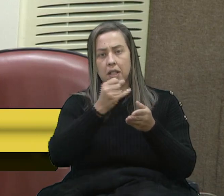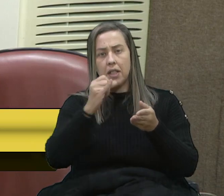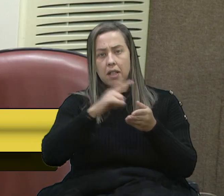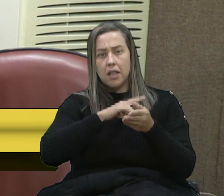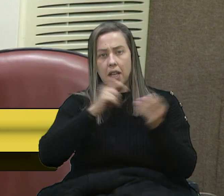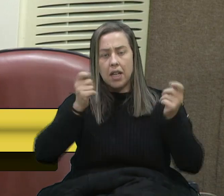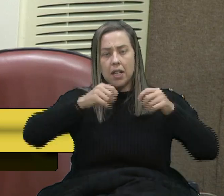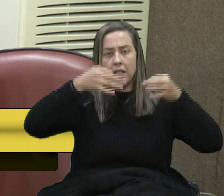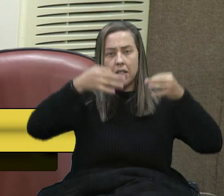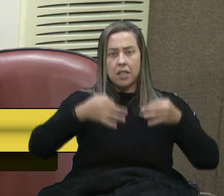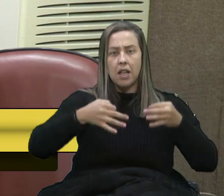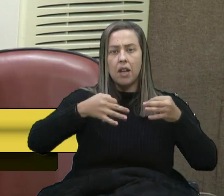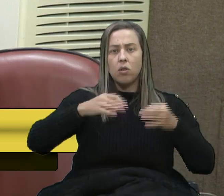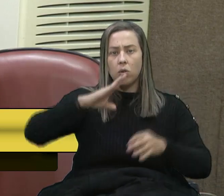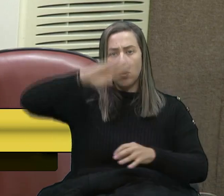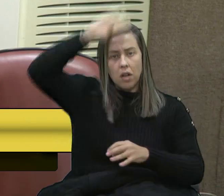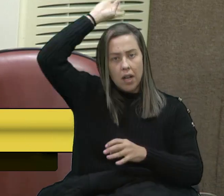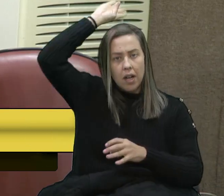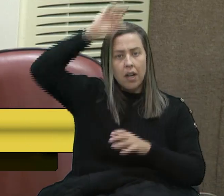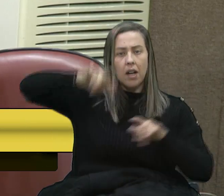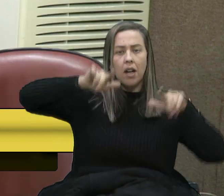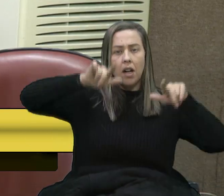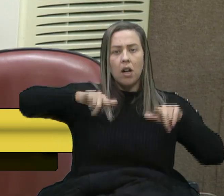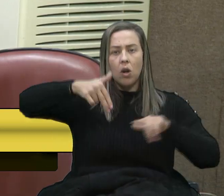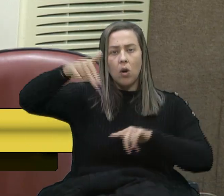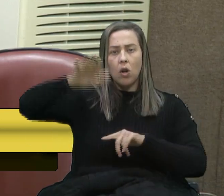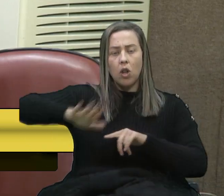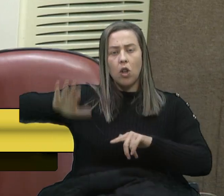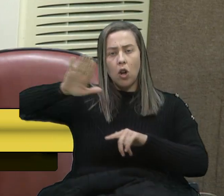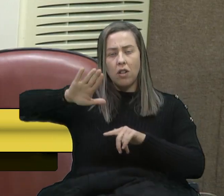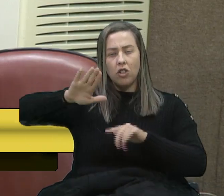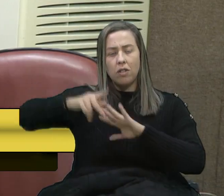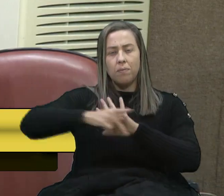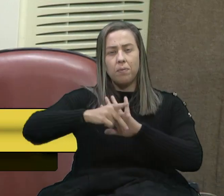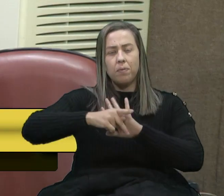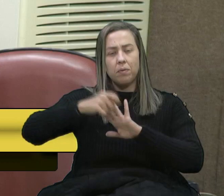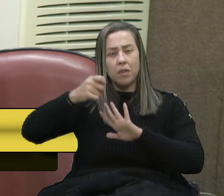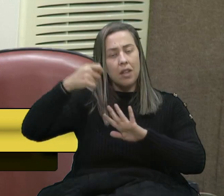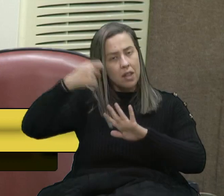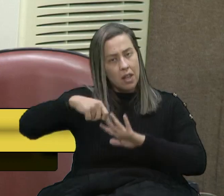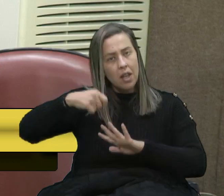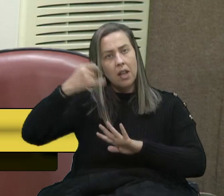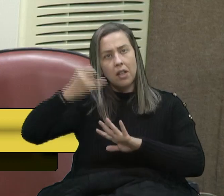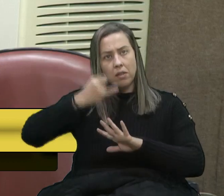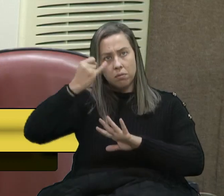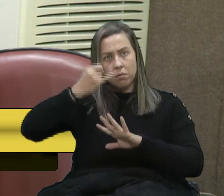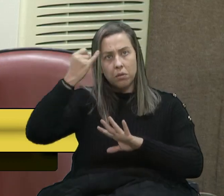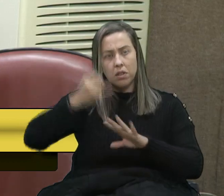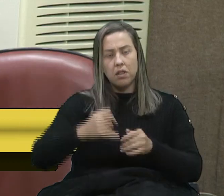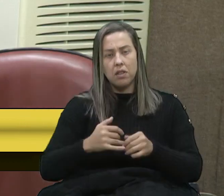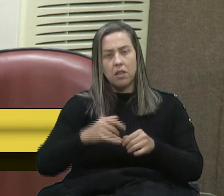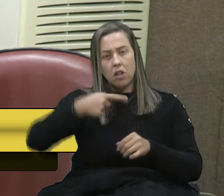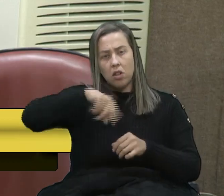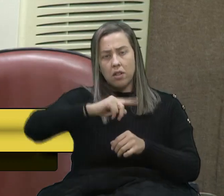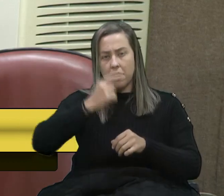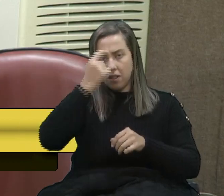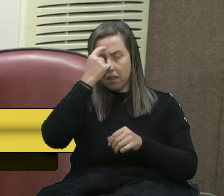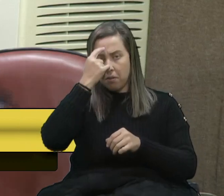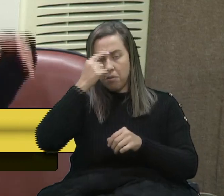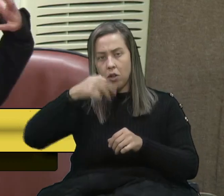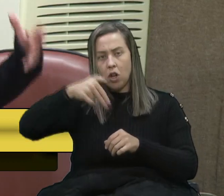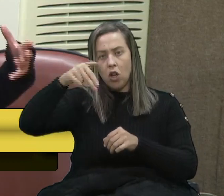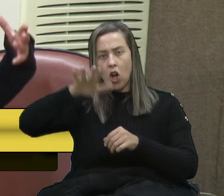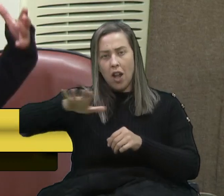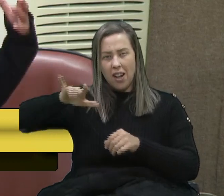fato, o quartel da Zona Norte, porque isso, sem dúvidas, é de extrema importância. Nós sabemos que a Zona Norte é